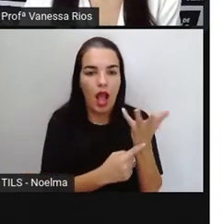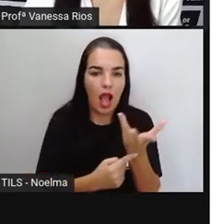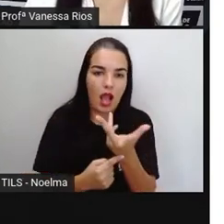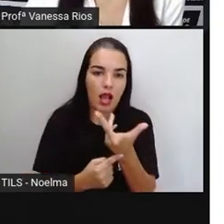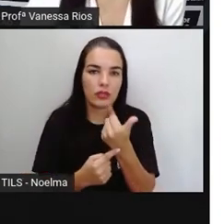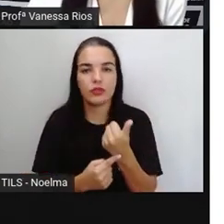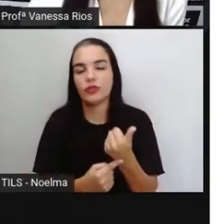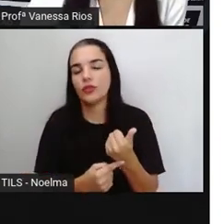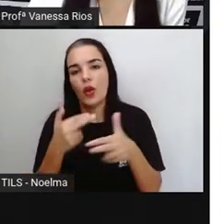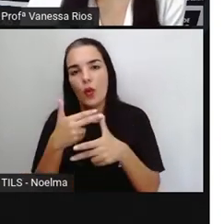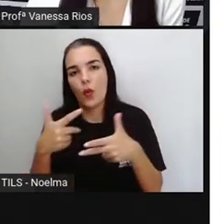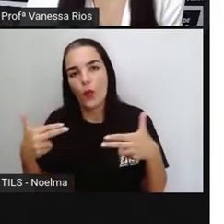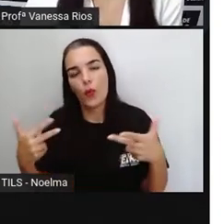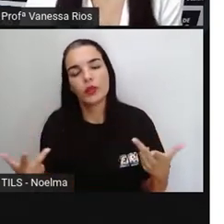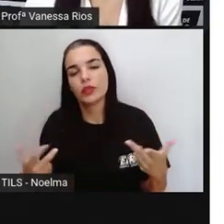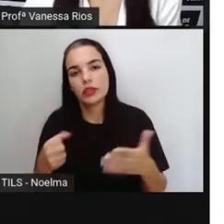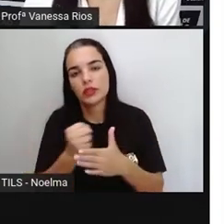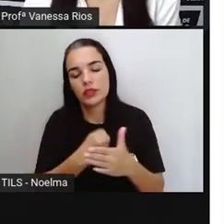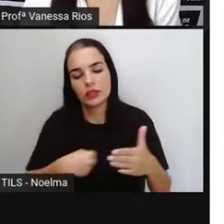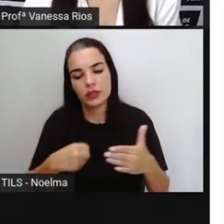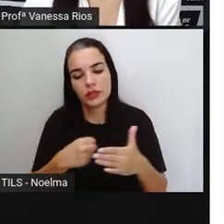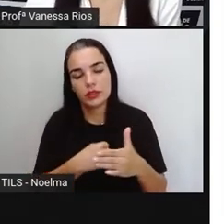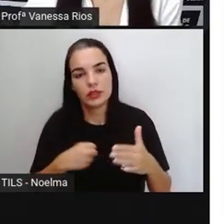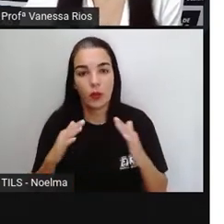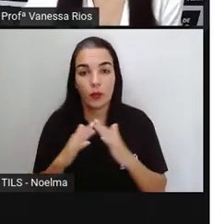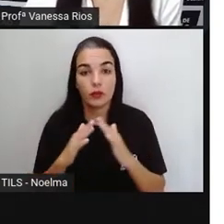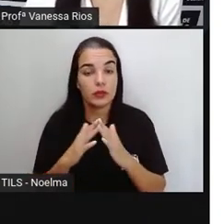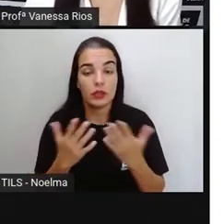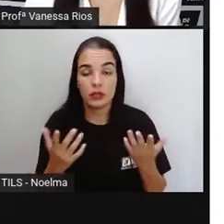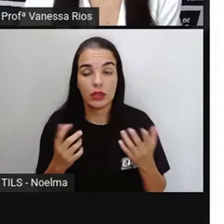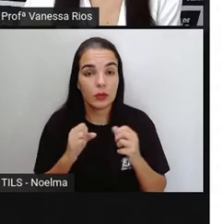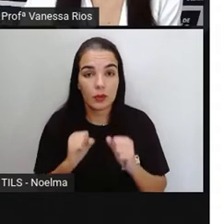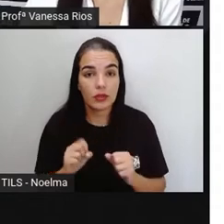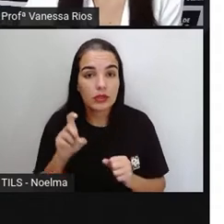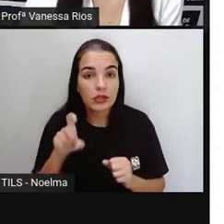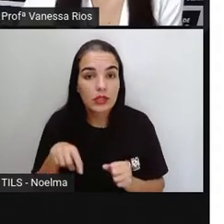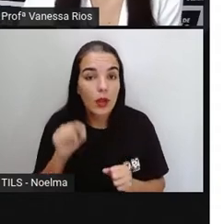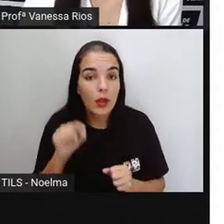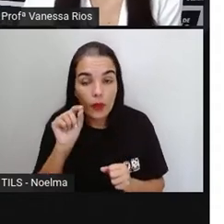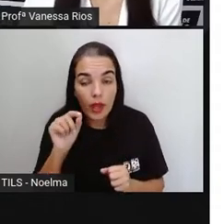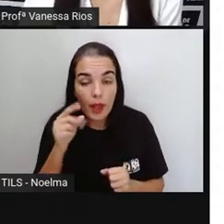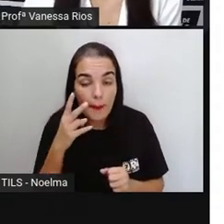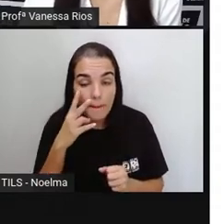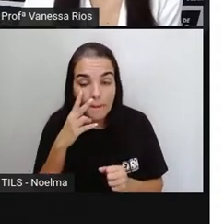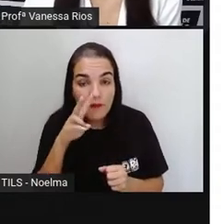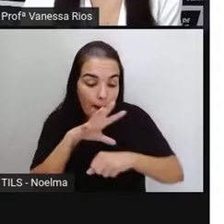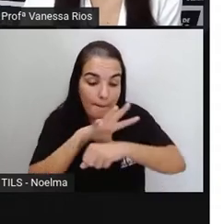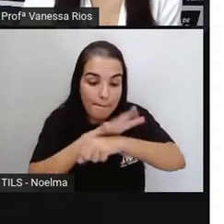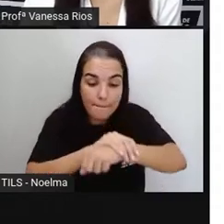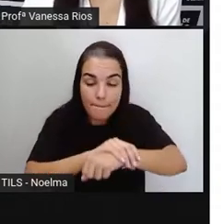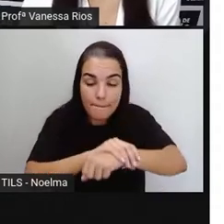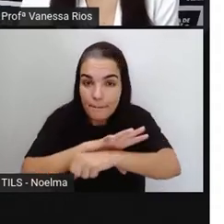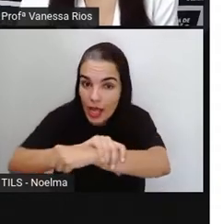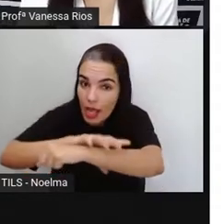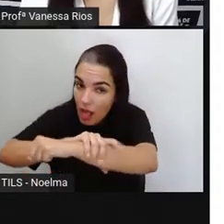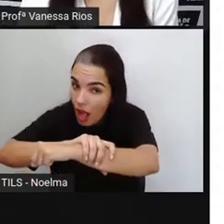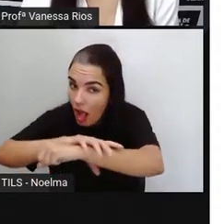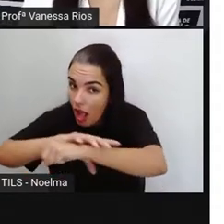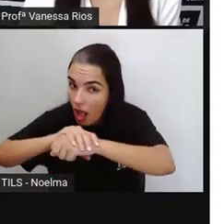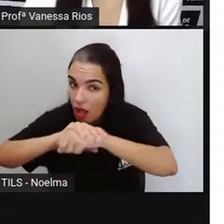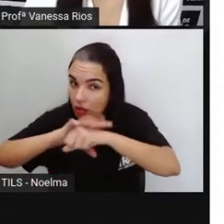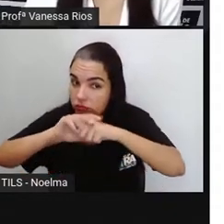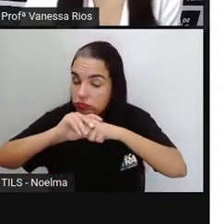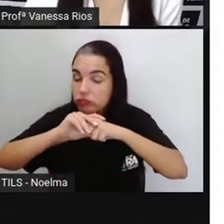arte, utensílios, né? Objetos. Então, tudo aquilo que a gente consegue visualizar, pegar,